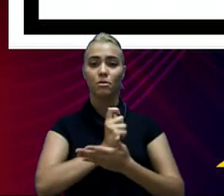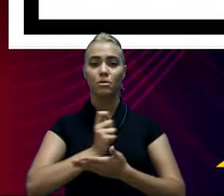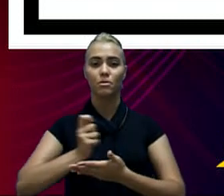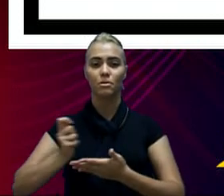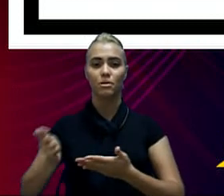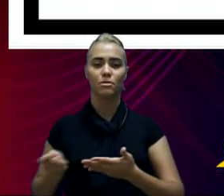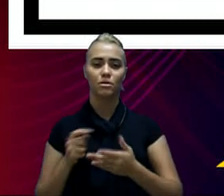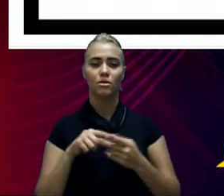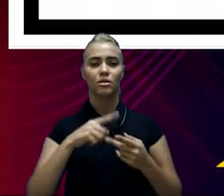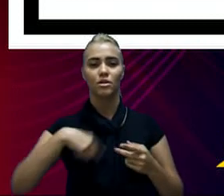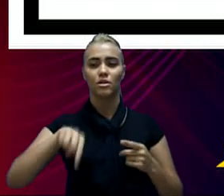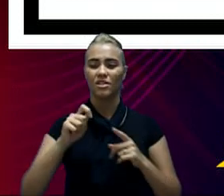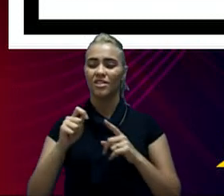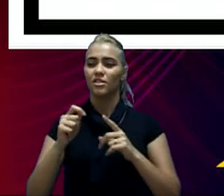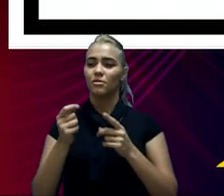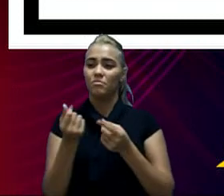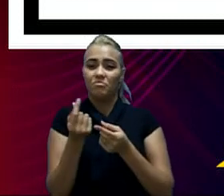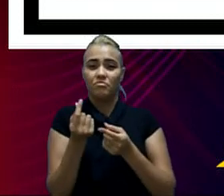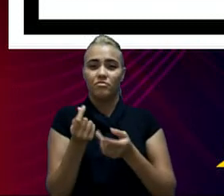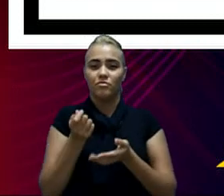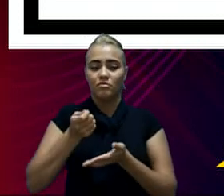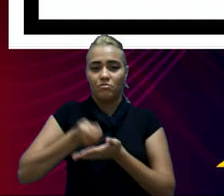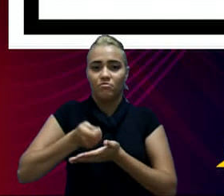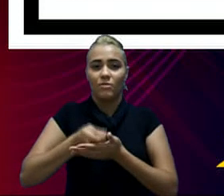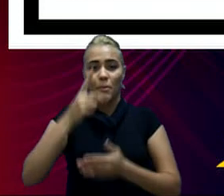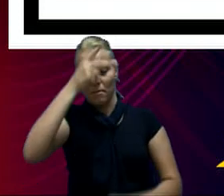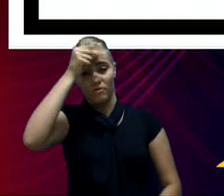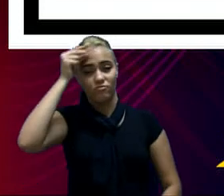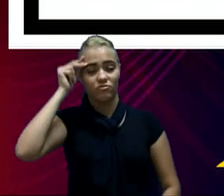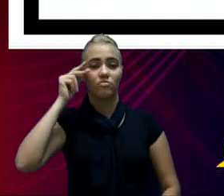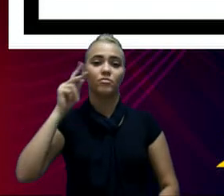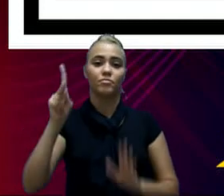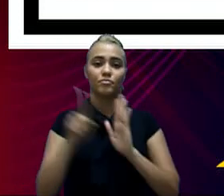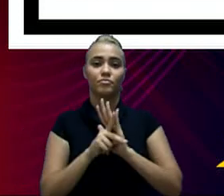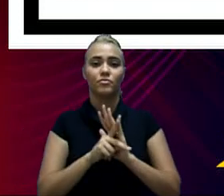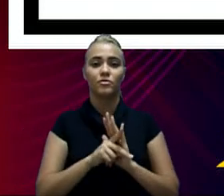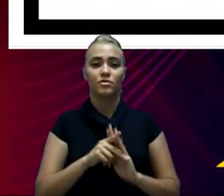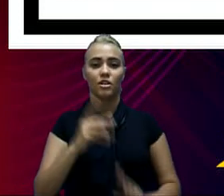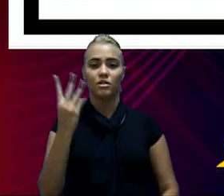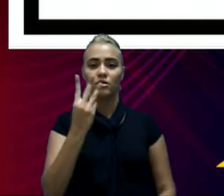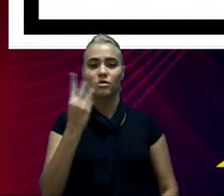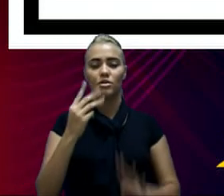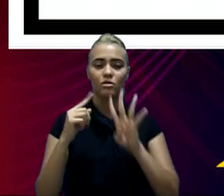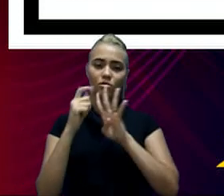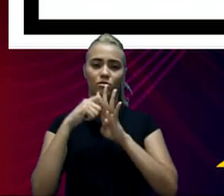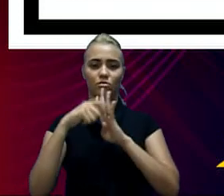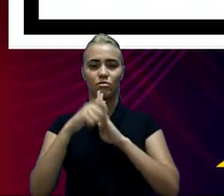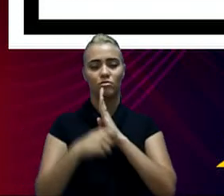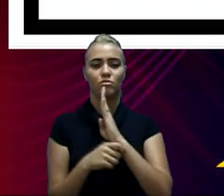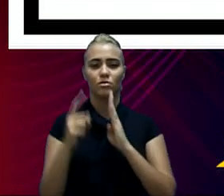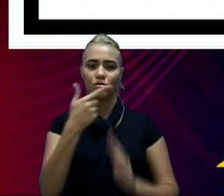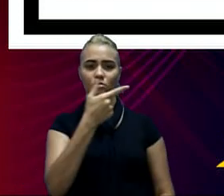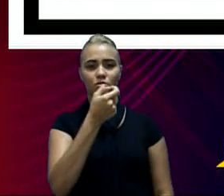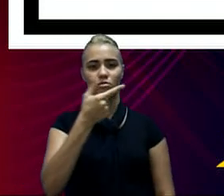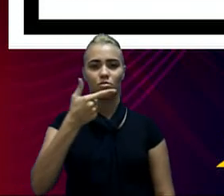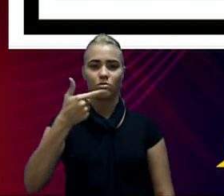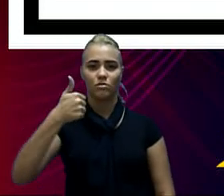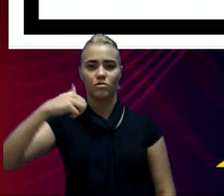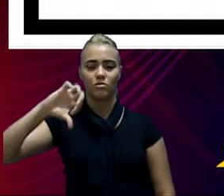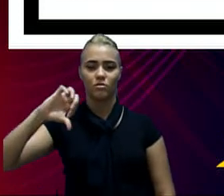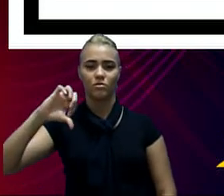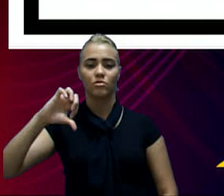de despesa primária da Prefeitura, terceiro quadrimestre de 2019,